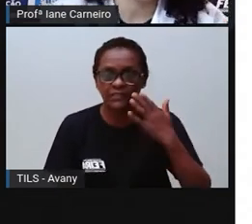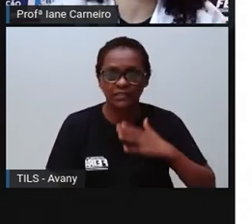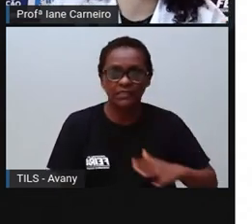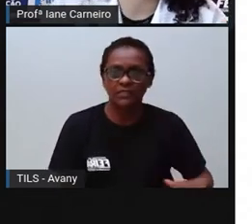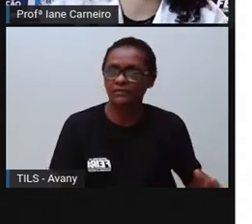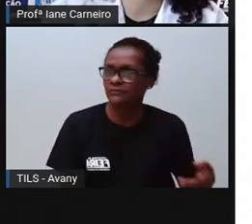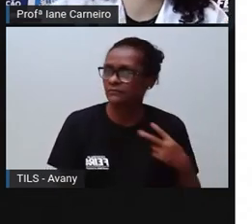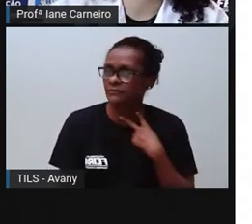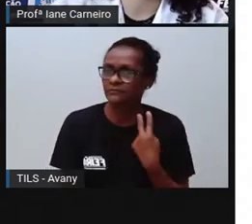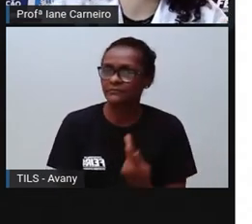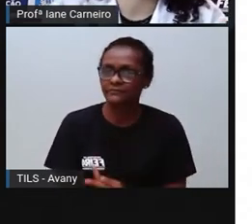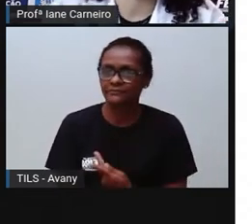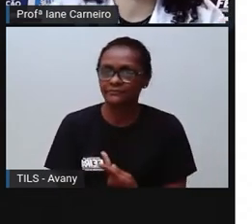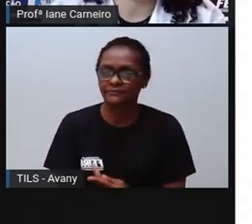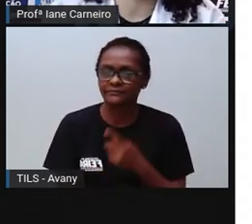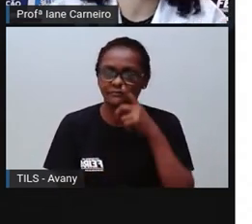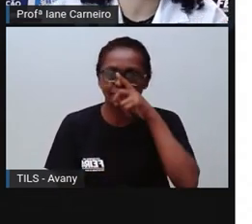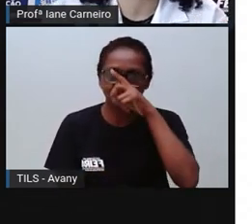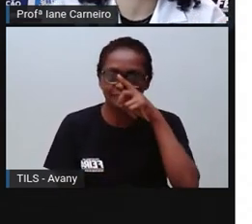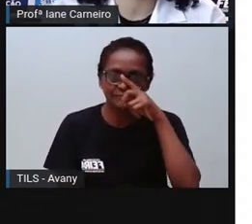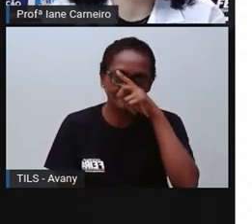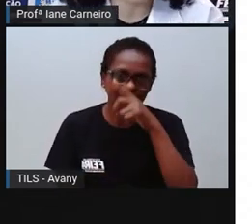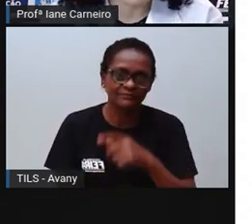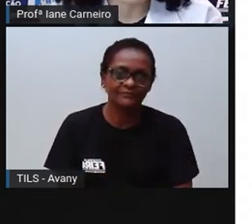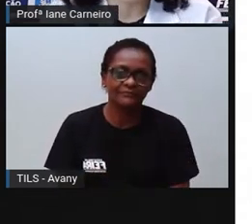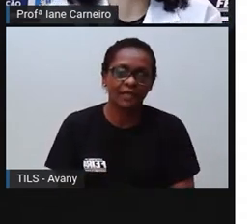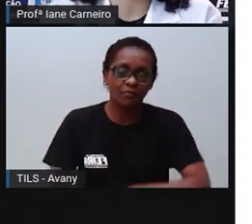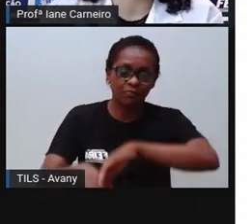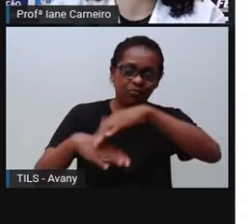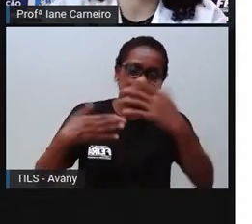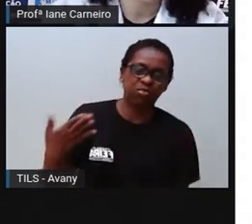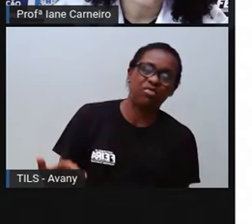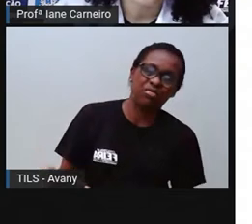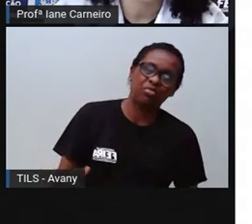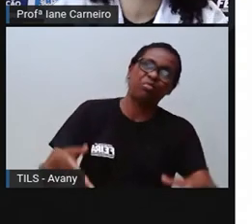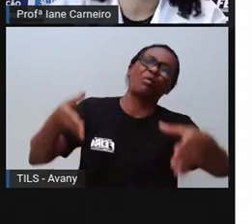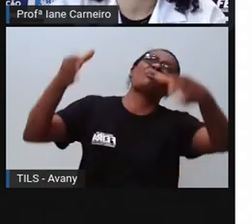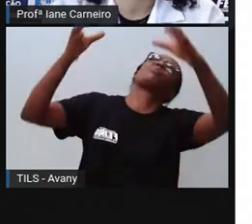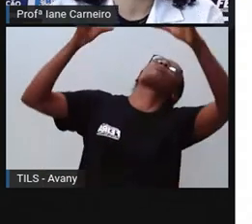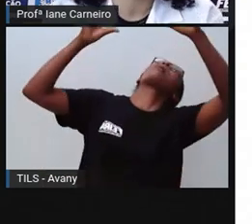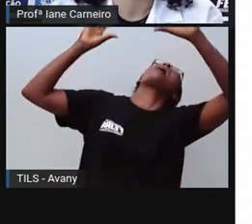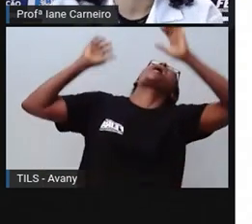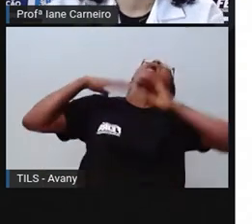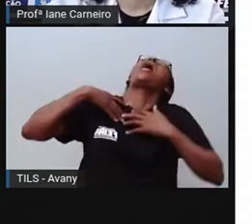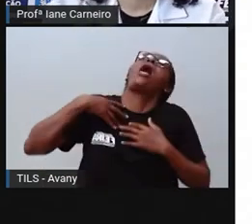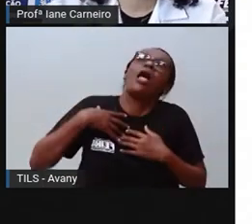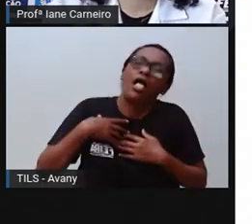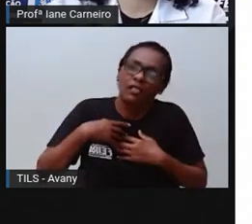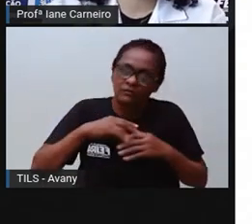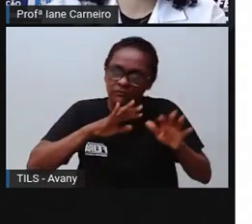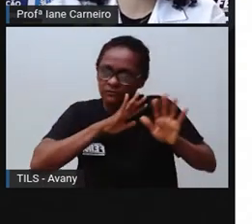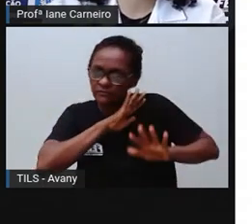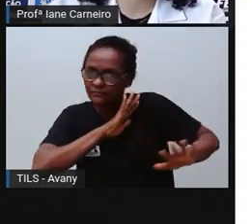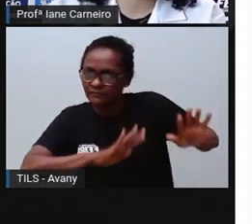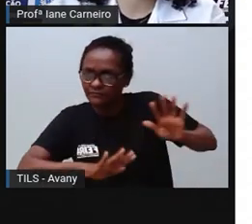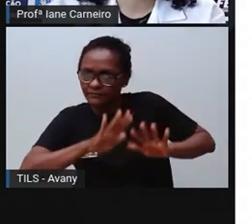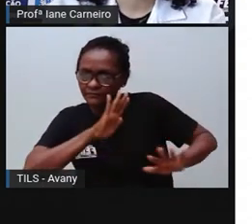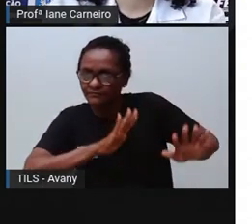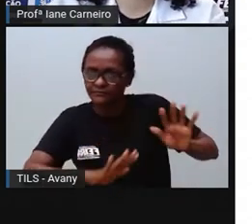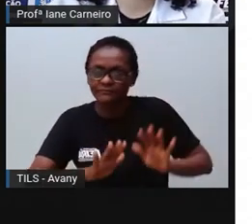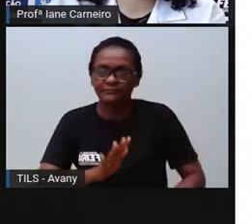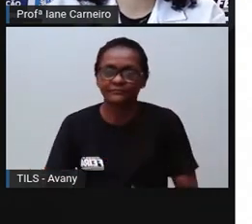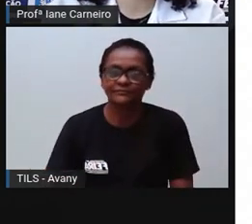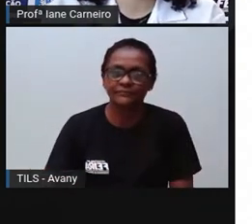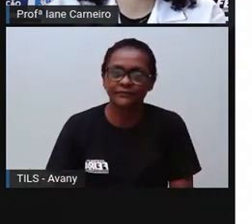aqui pode virar, né, e aí pode causar queimaduras, né, então não pode. O correto é, ó,